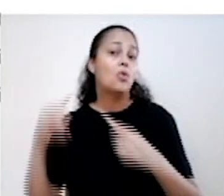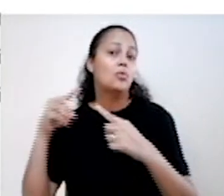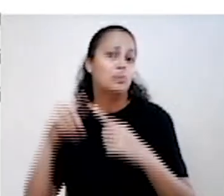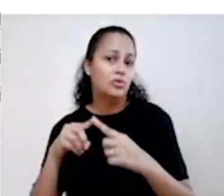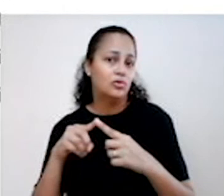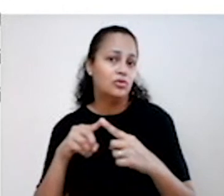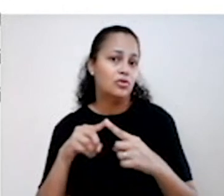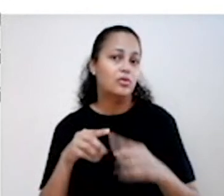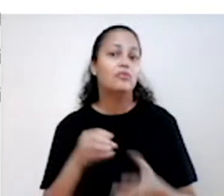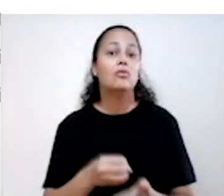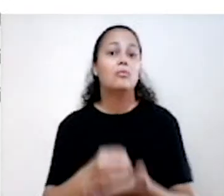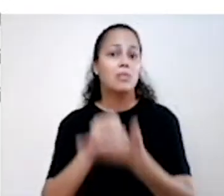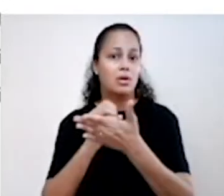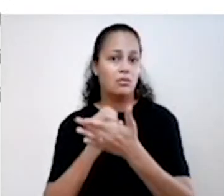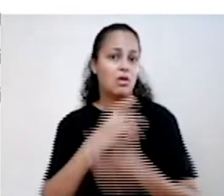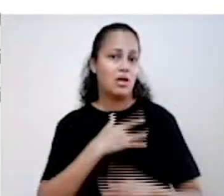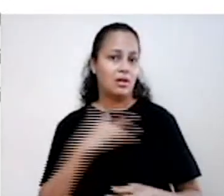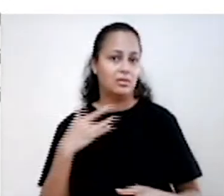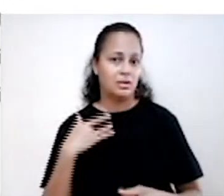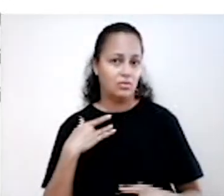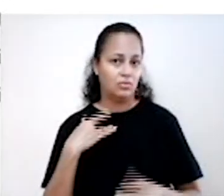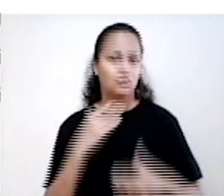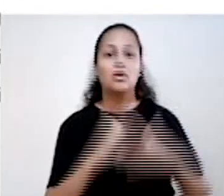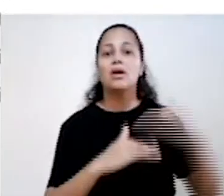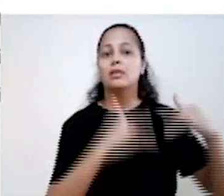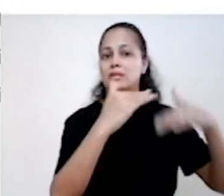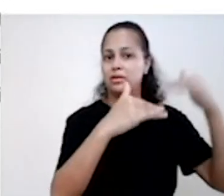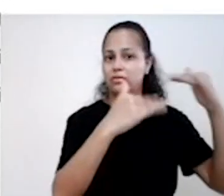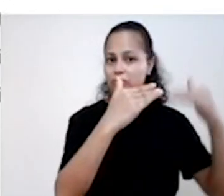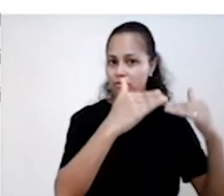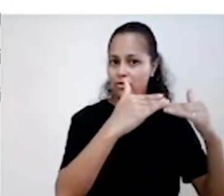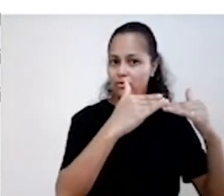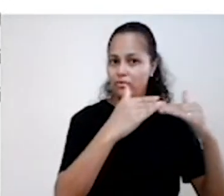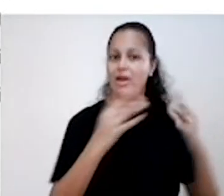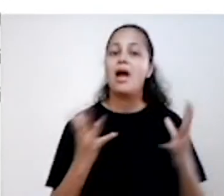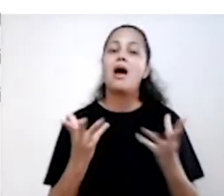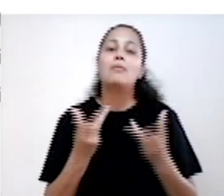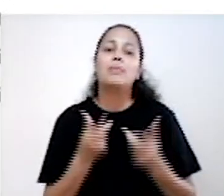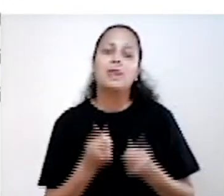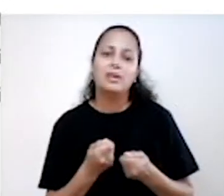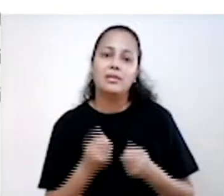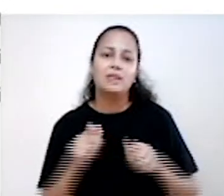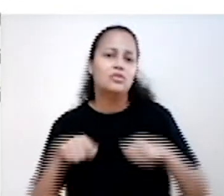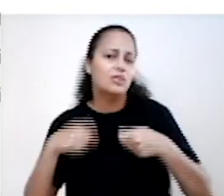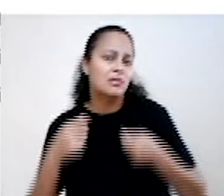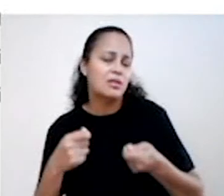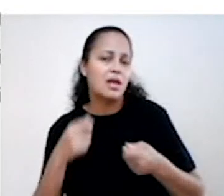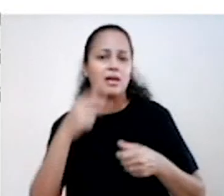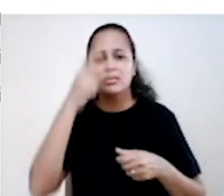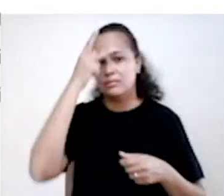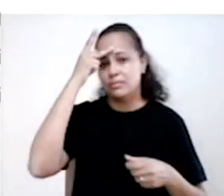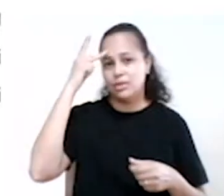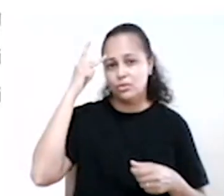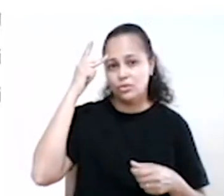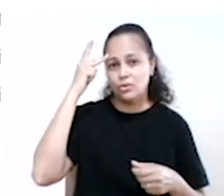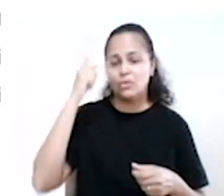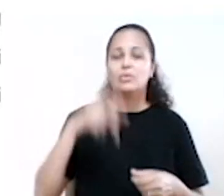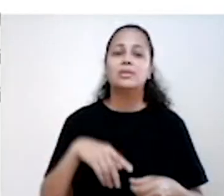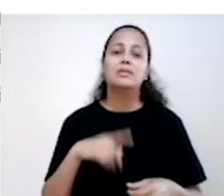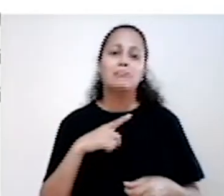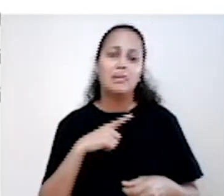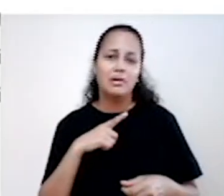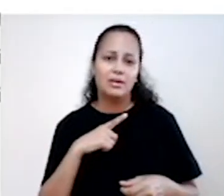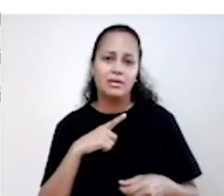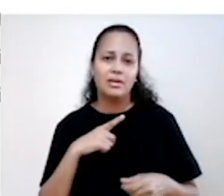intervenções de promoção da saúde É desenvolver habilidades e fornecer aos indivíduos recursos para enfrentar dilemas